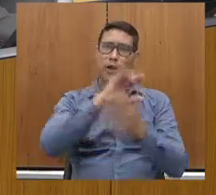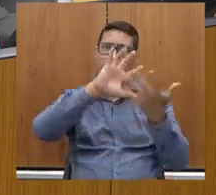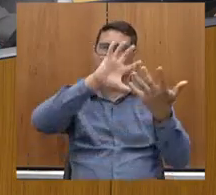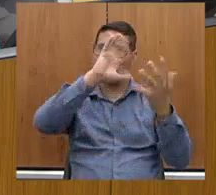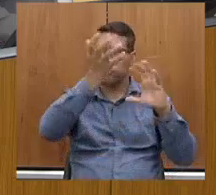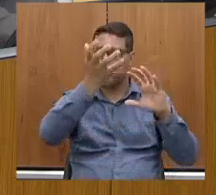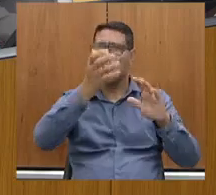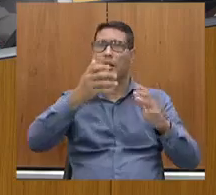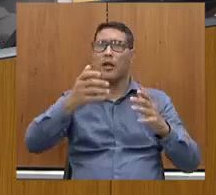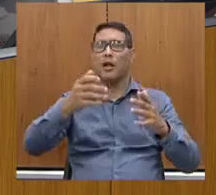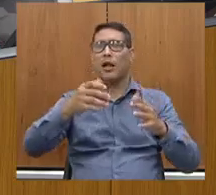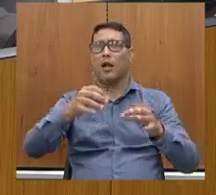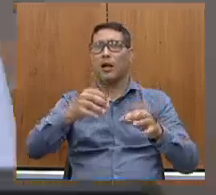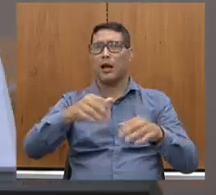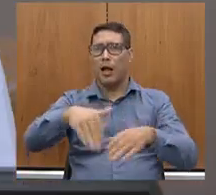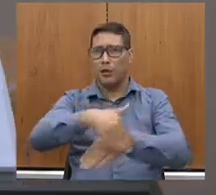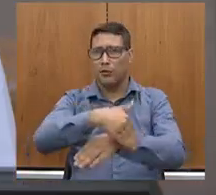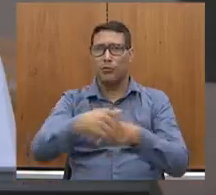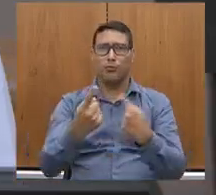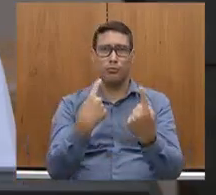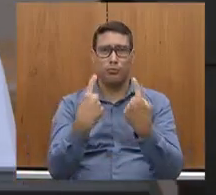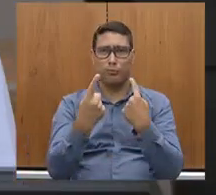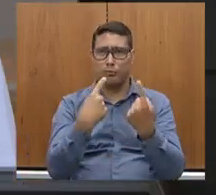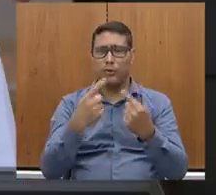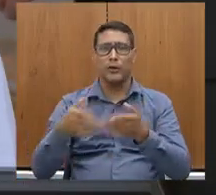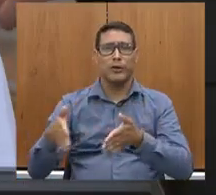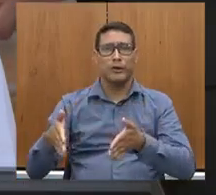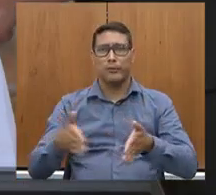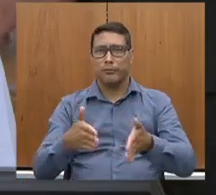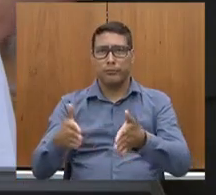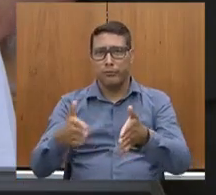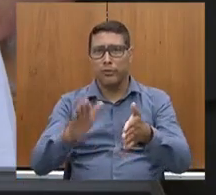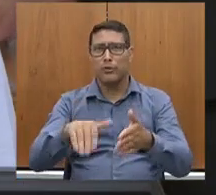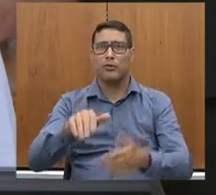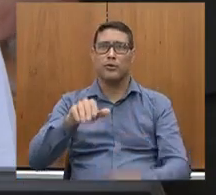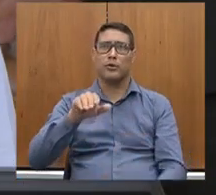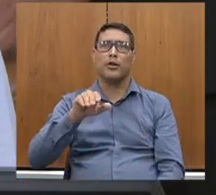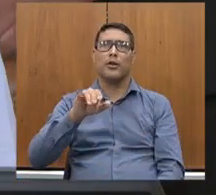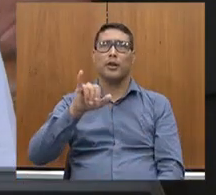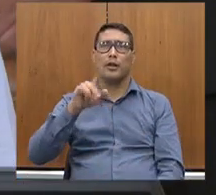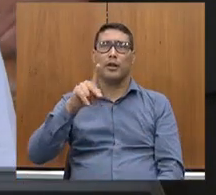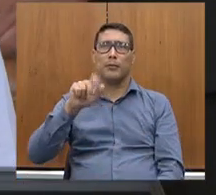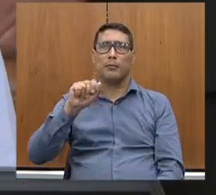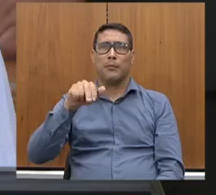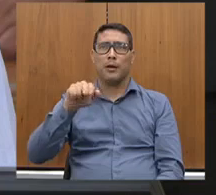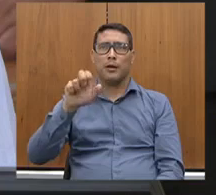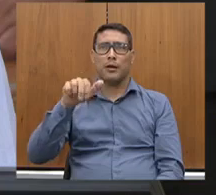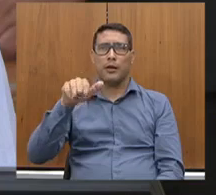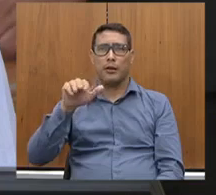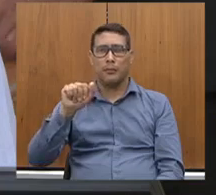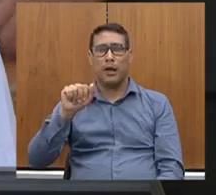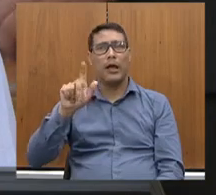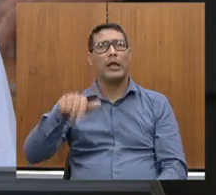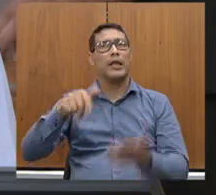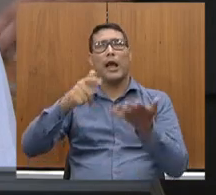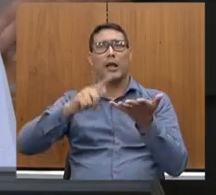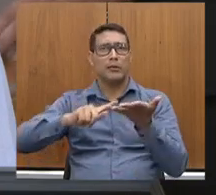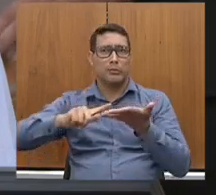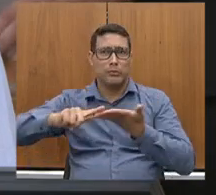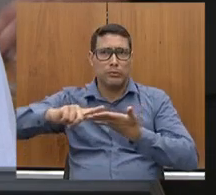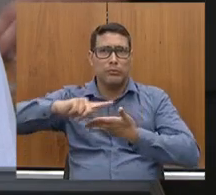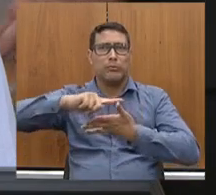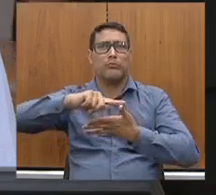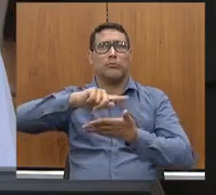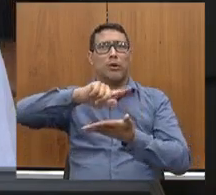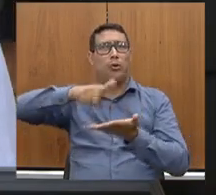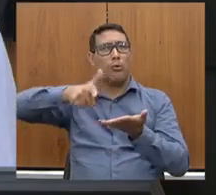as estradas, como é o caso lá da estrada de Ipanema e tantas outras, que a senhora garantiu aí